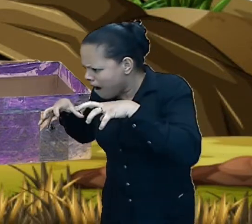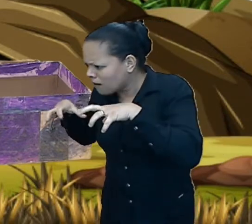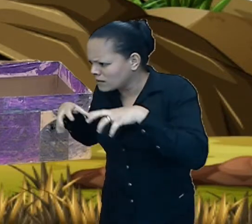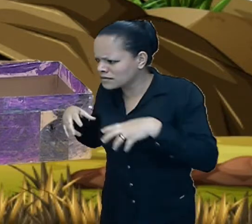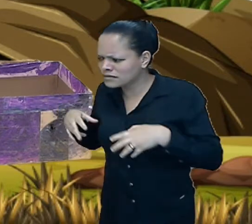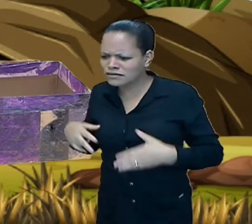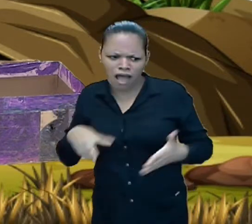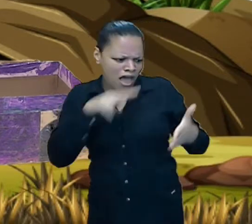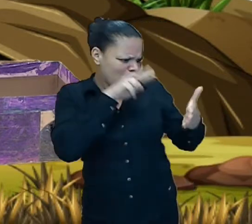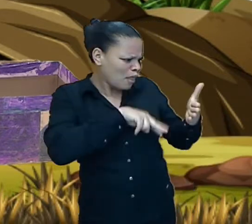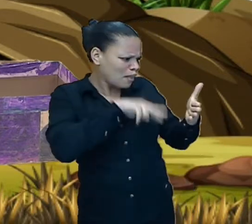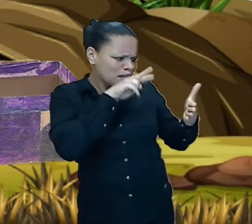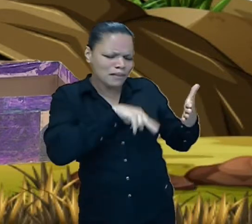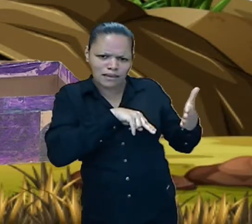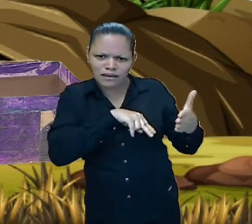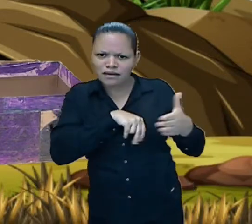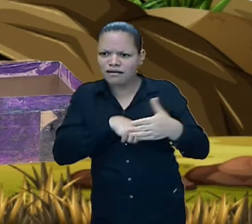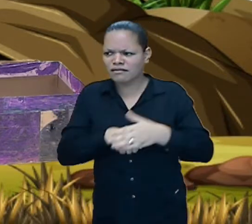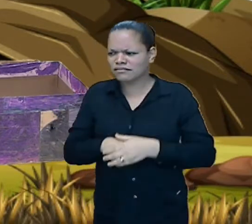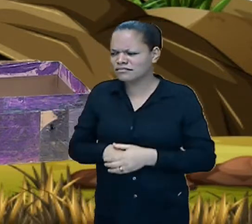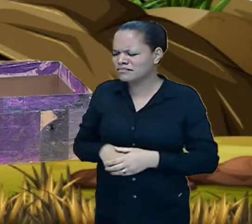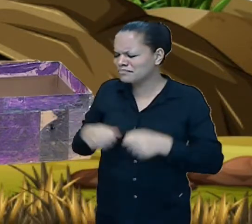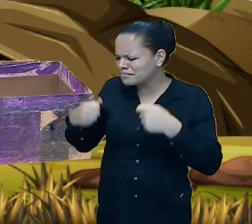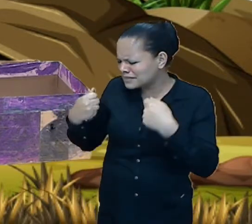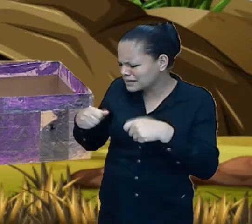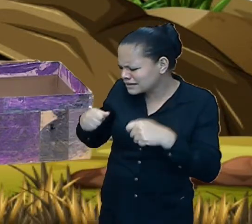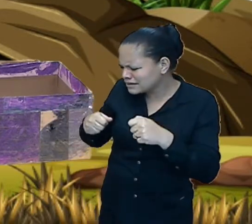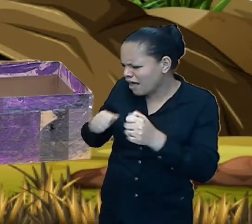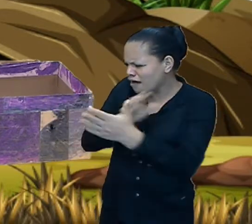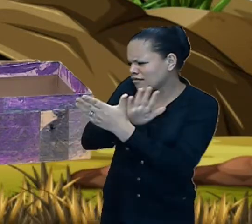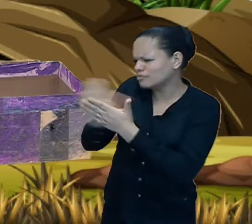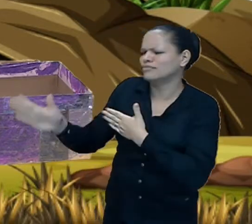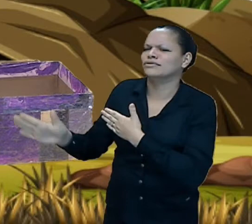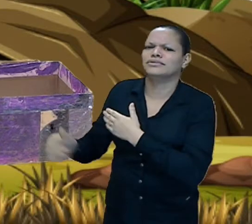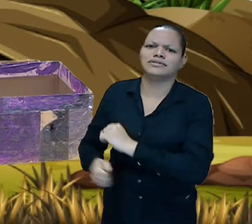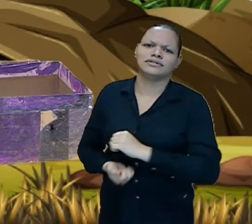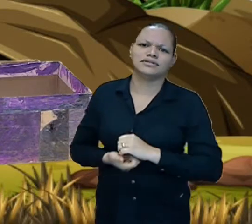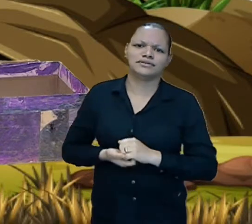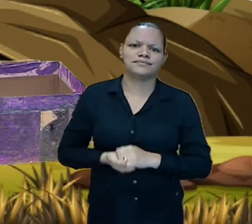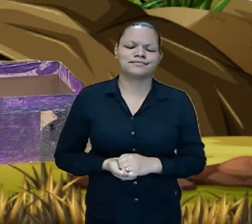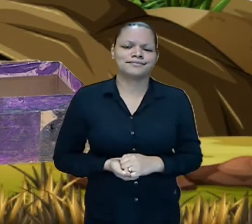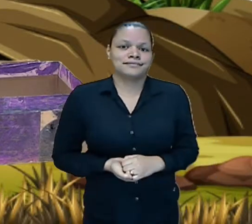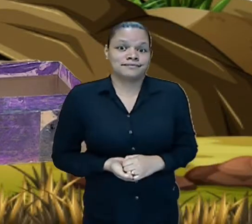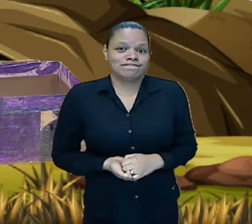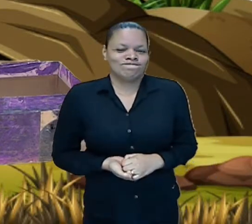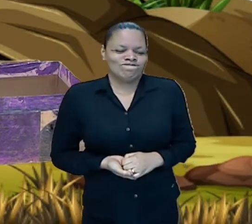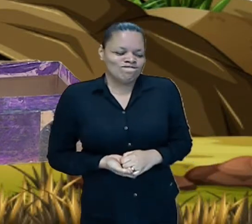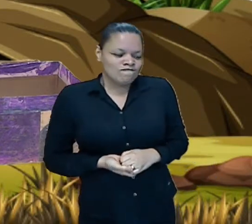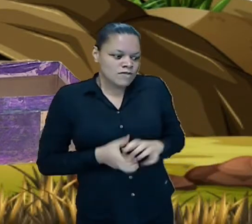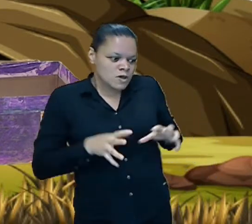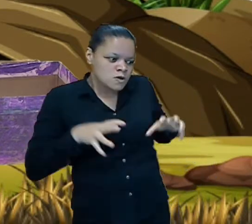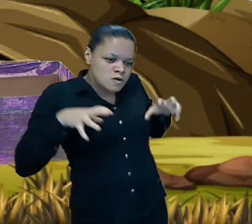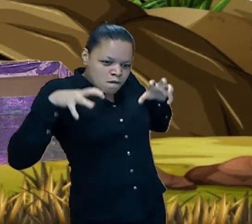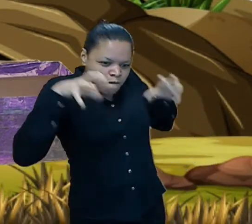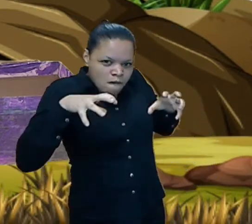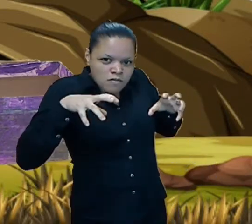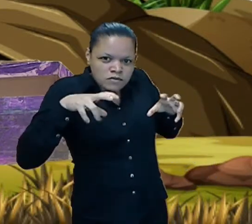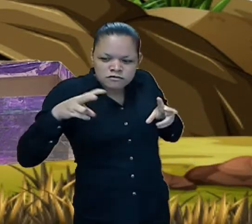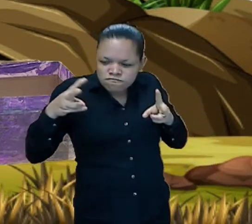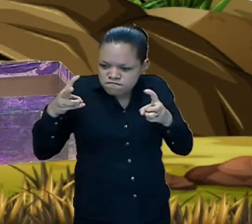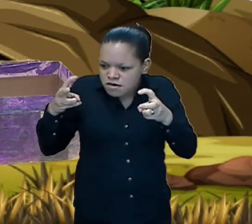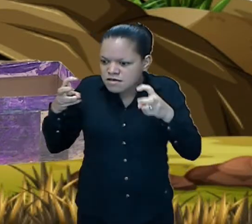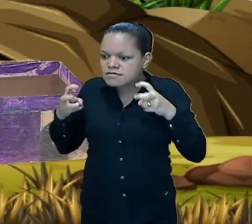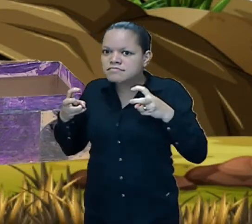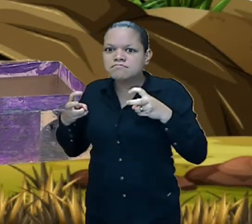preciso sair daqui socorro foi aí que o monstro percebeu que